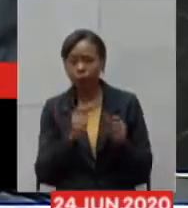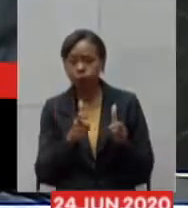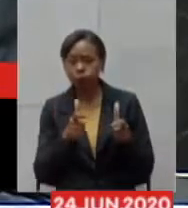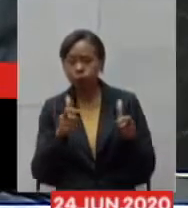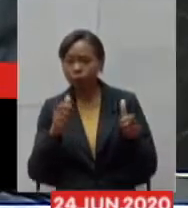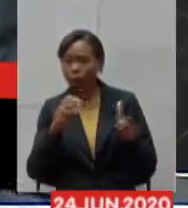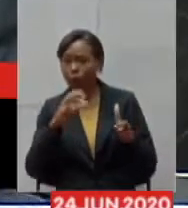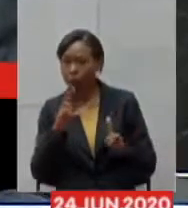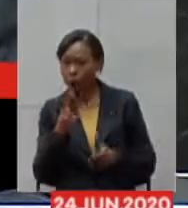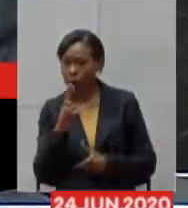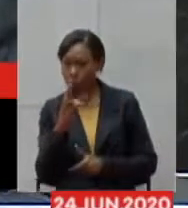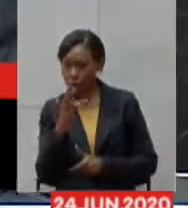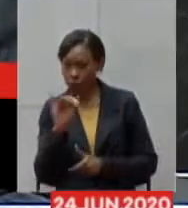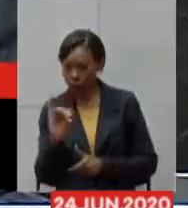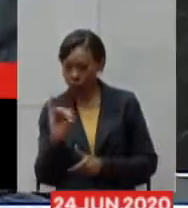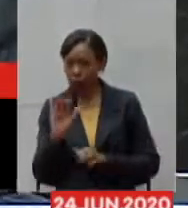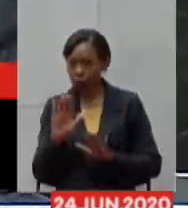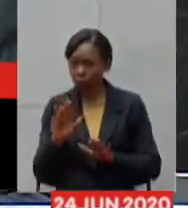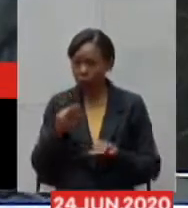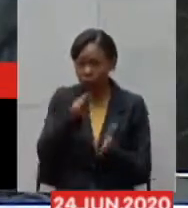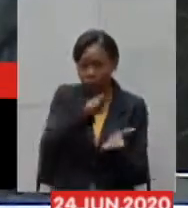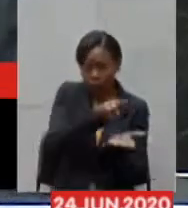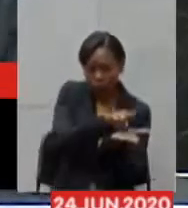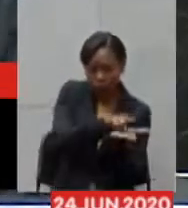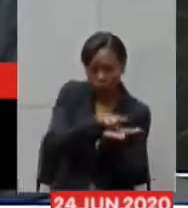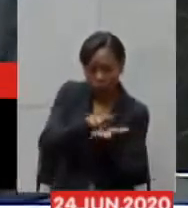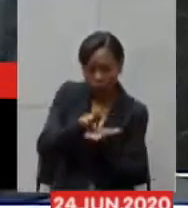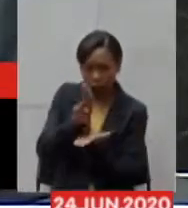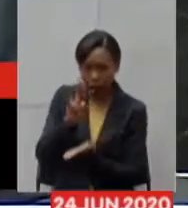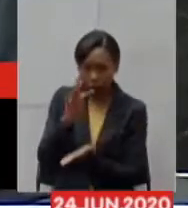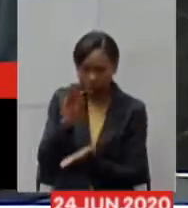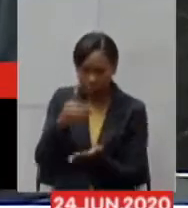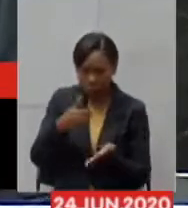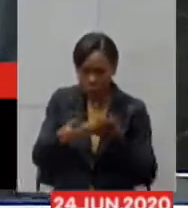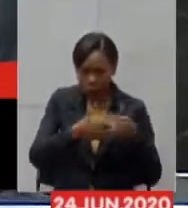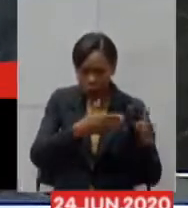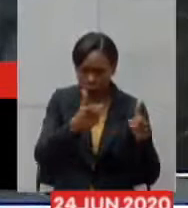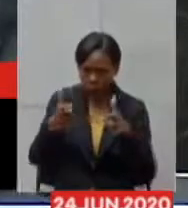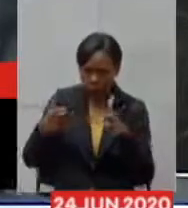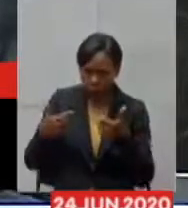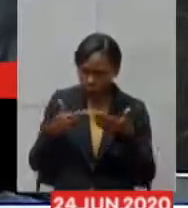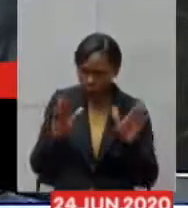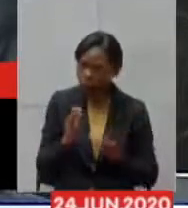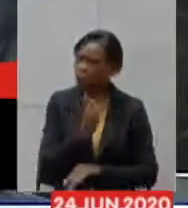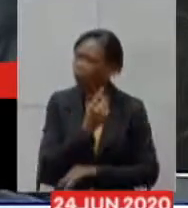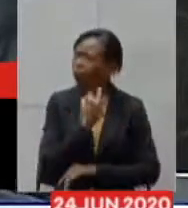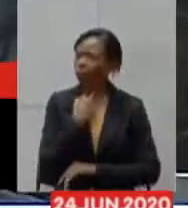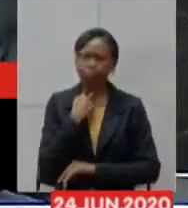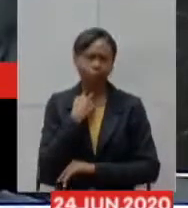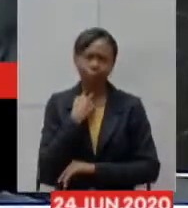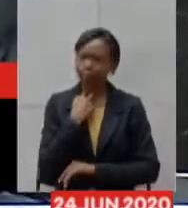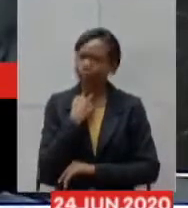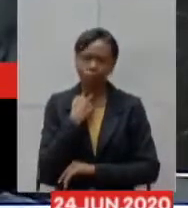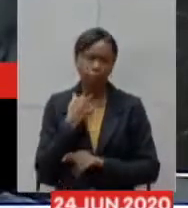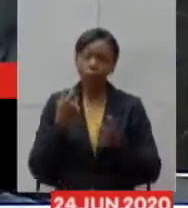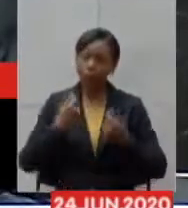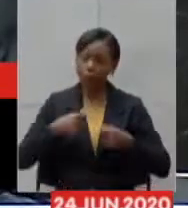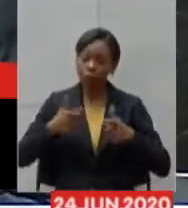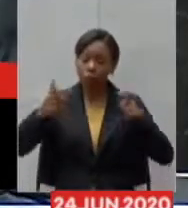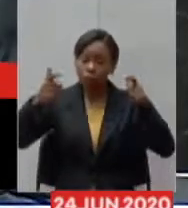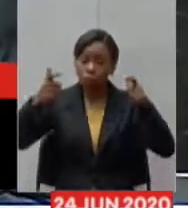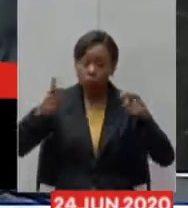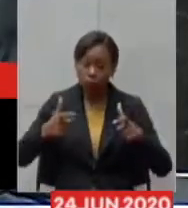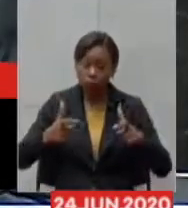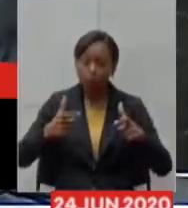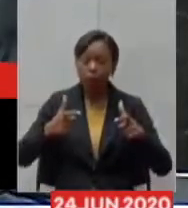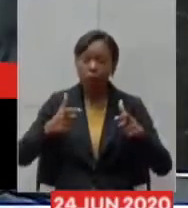leito de terapia intensiva não pode ser aberto em qualquer local o leito de terapia intensiva tem que estar numa unidade hospitalar